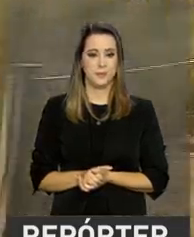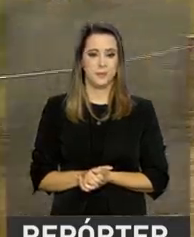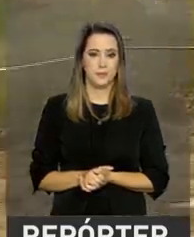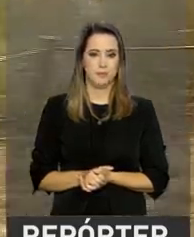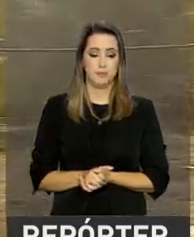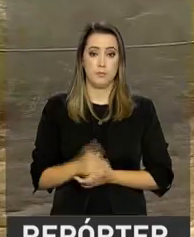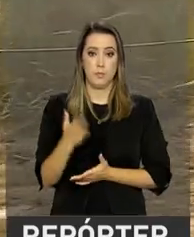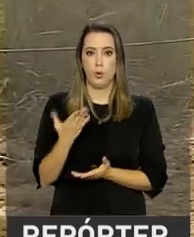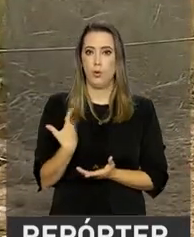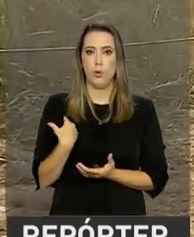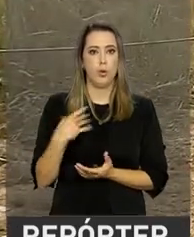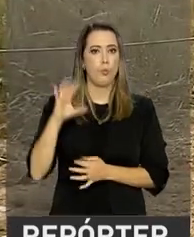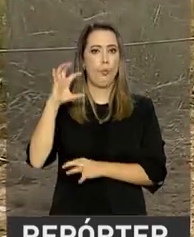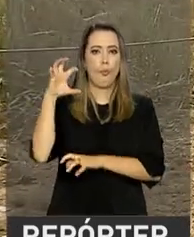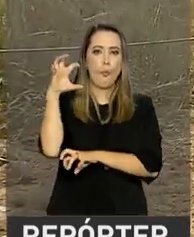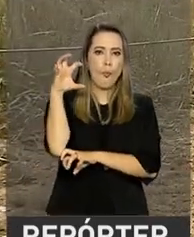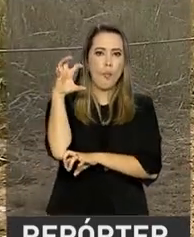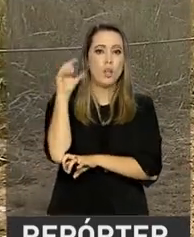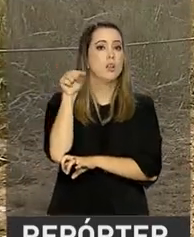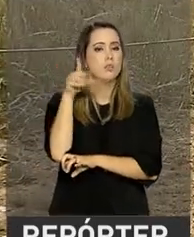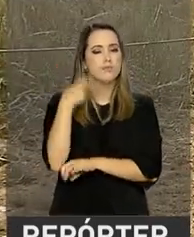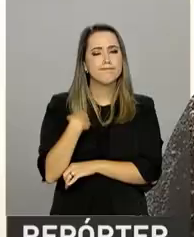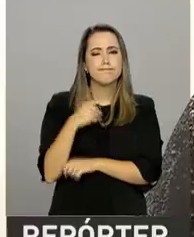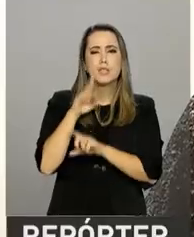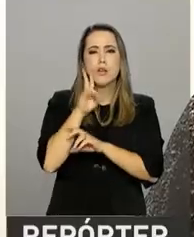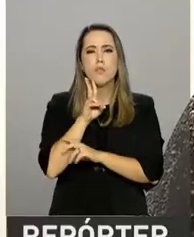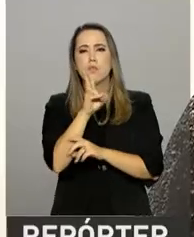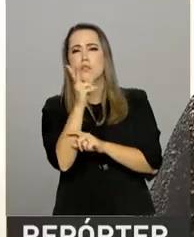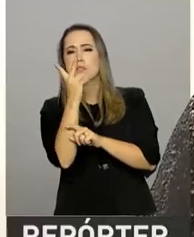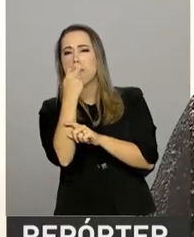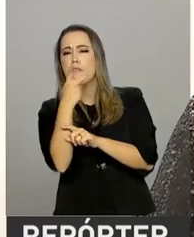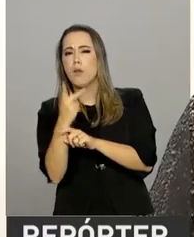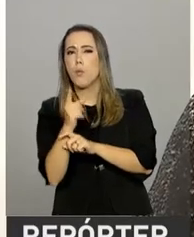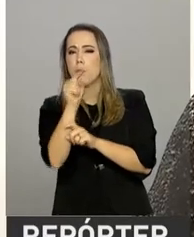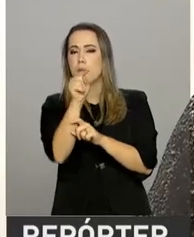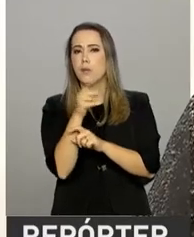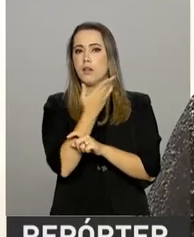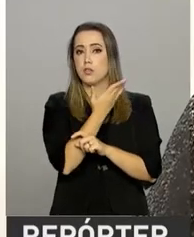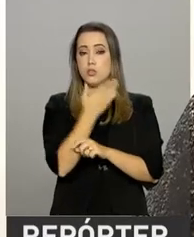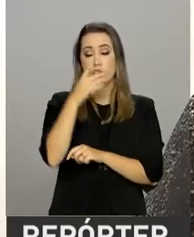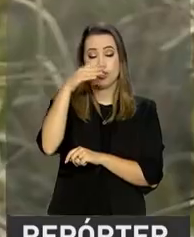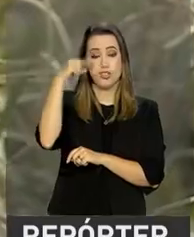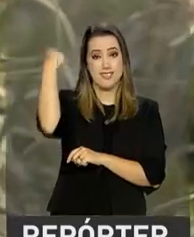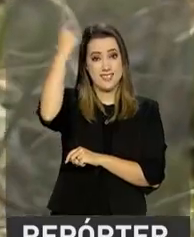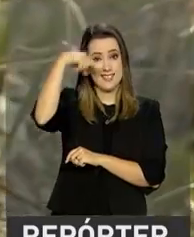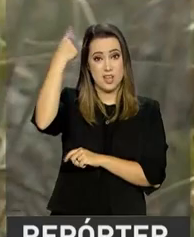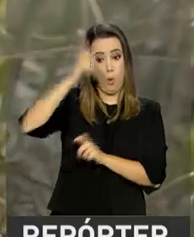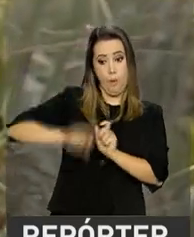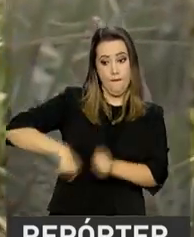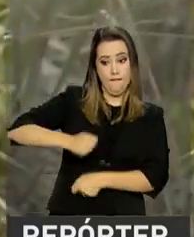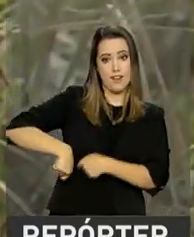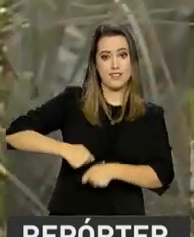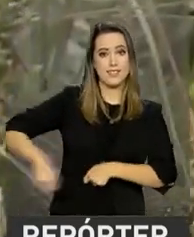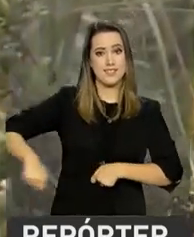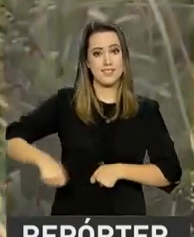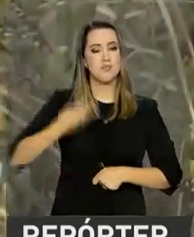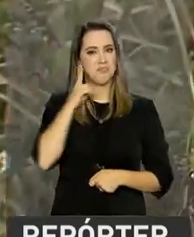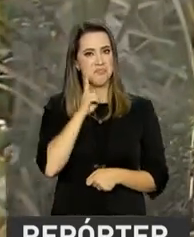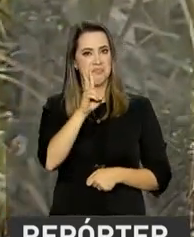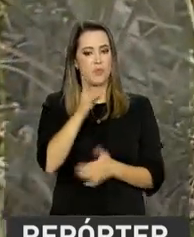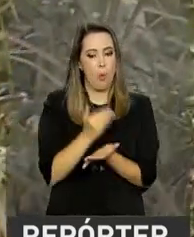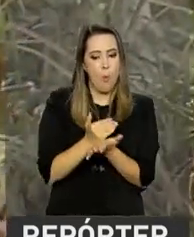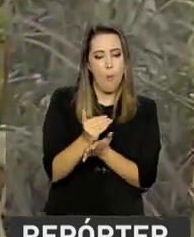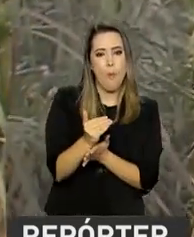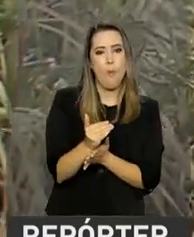No meio do cerrado, uma imagem de São Francisco indica o berço do Rio da Integração Nacional. É aqui, neste local, onde